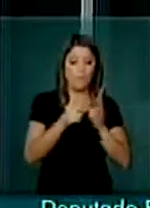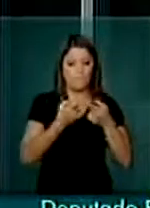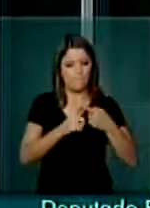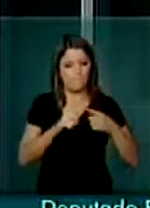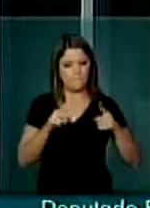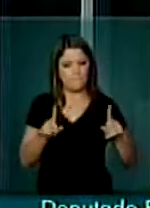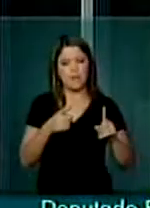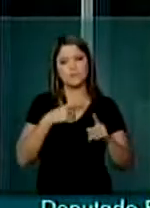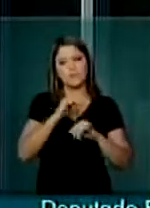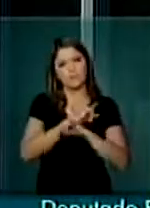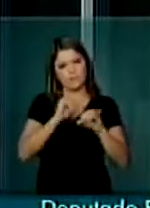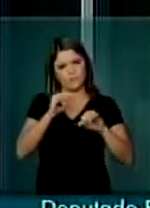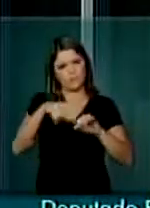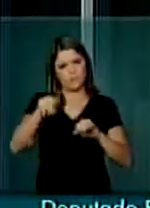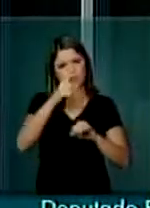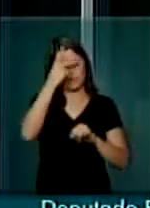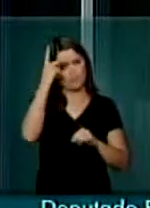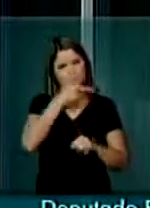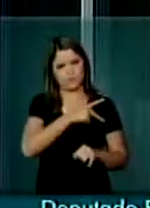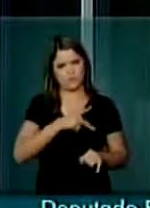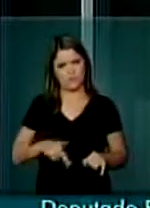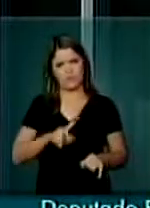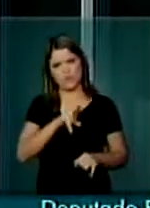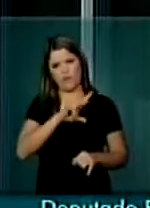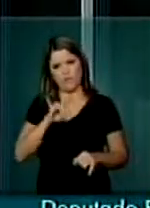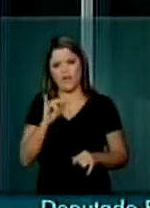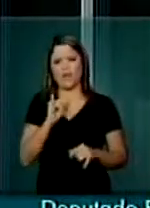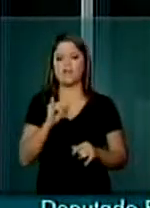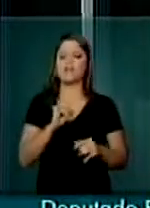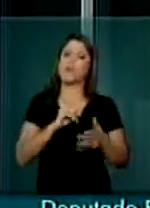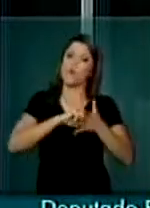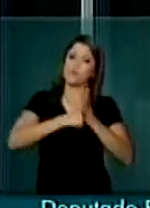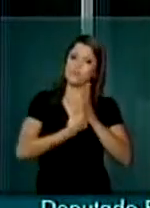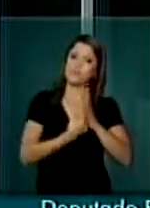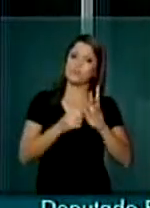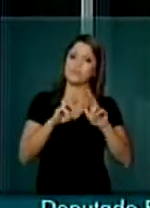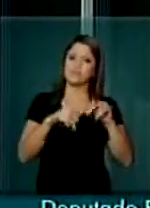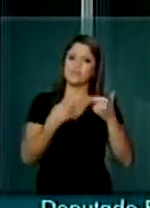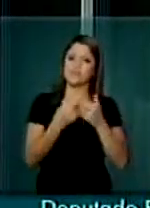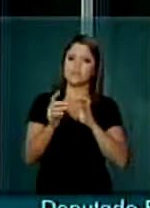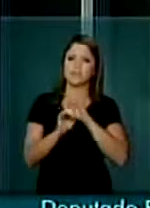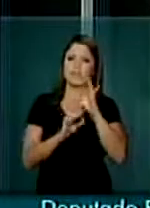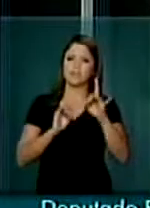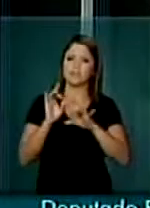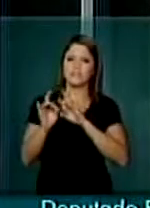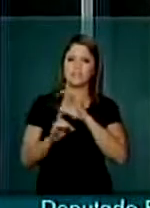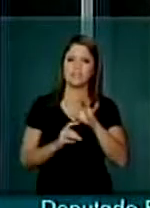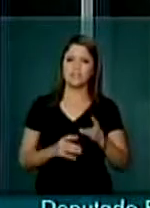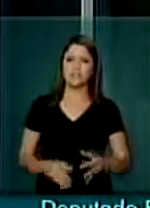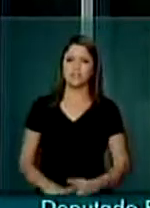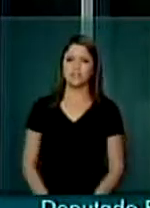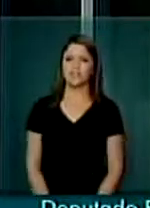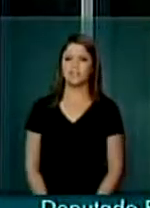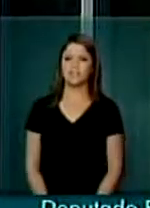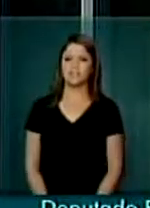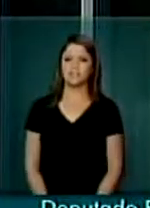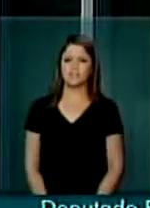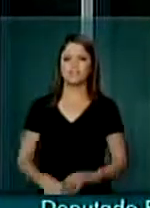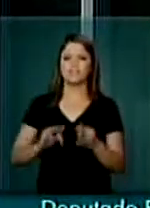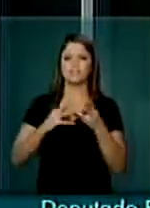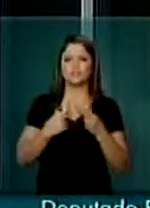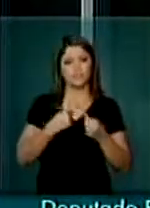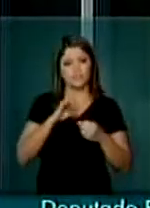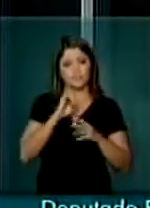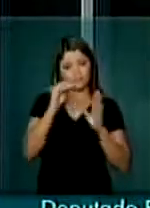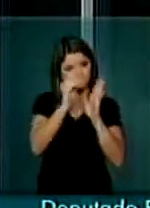comunicamos ao senhor presidente que entraremos em obstrução nas extraordinárias, enquanto não seja colocado, enquanto não for